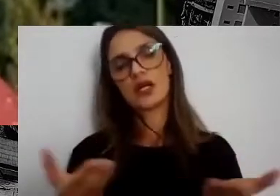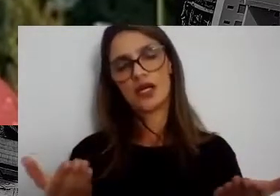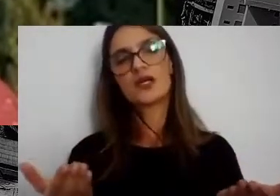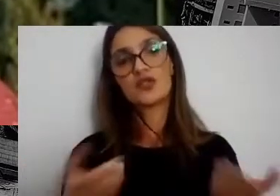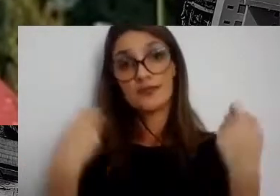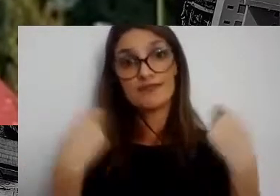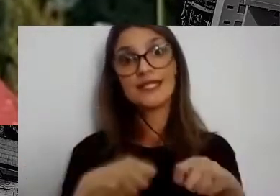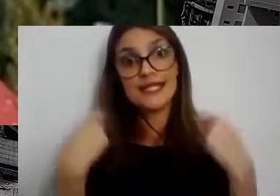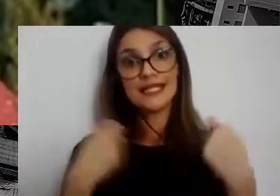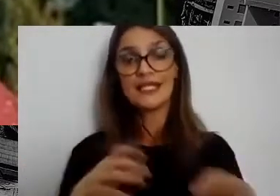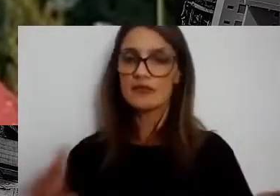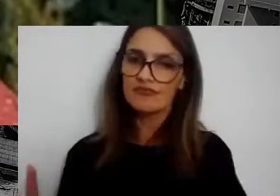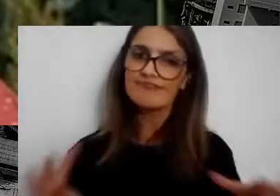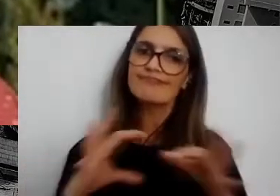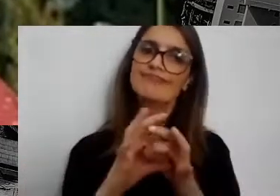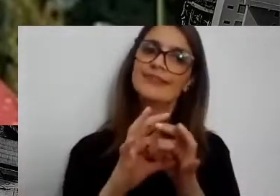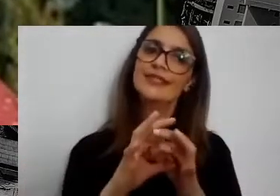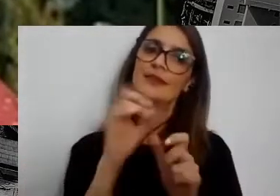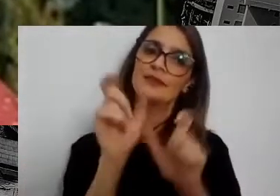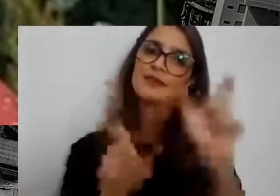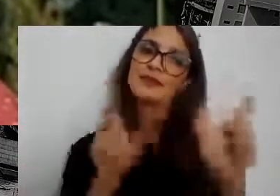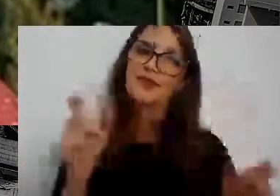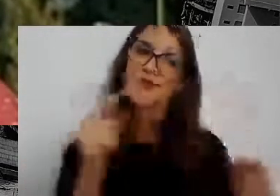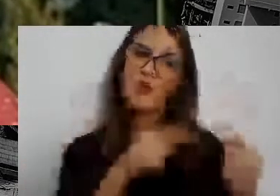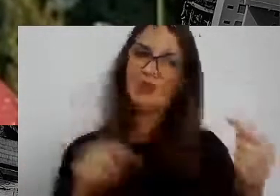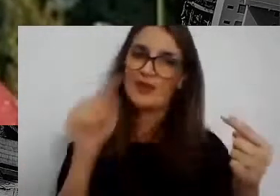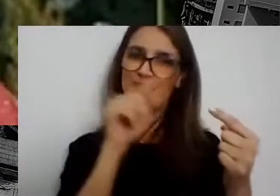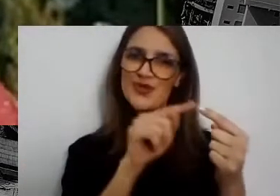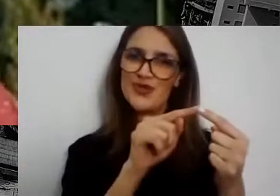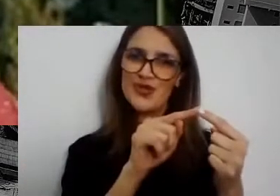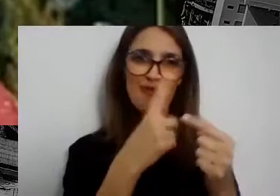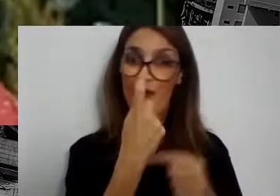pessoas com o propósito em comum do acesso à água.